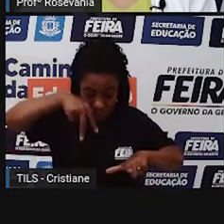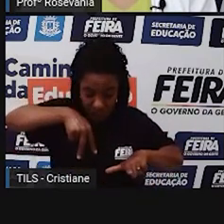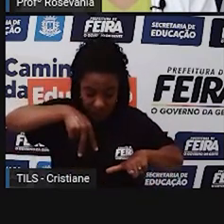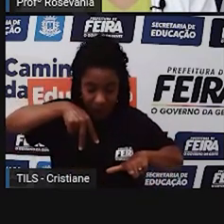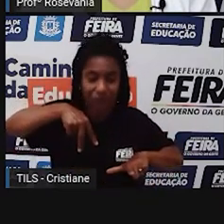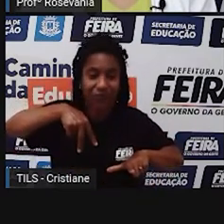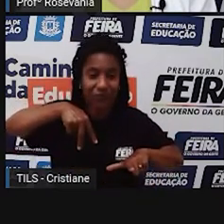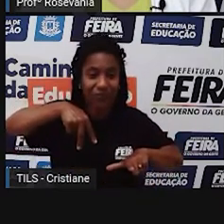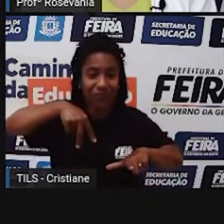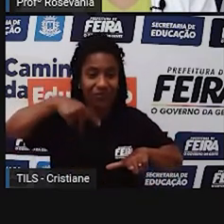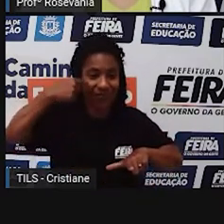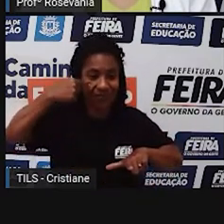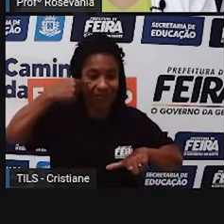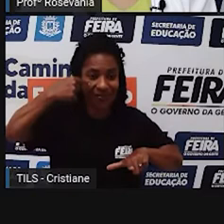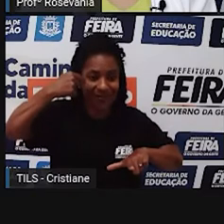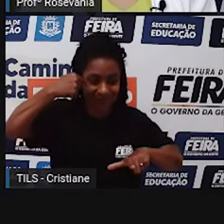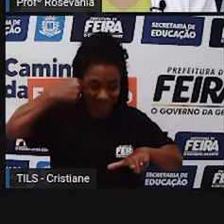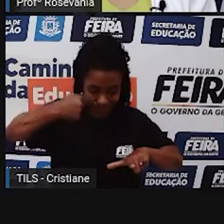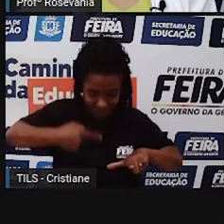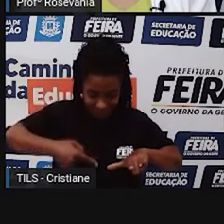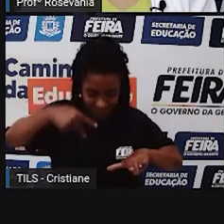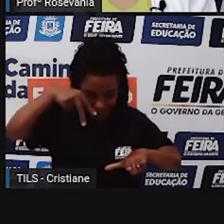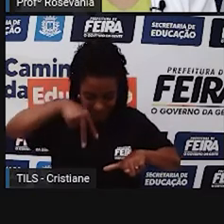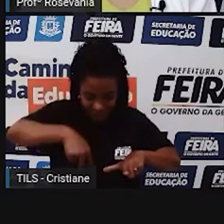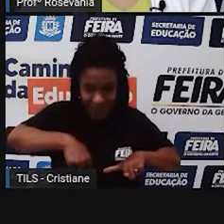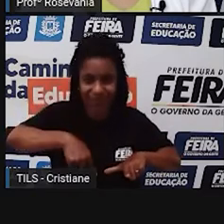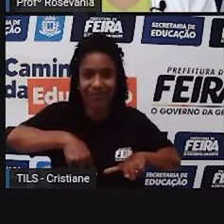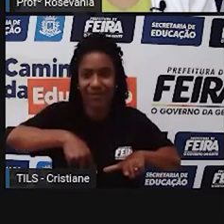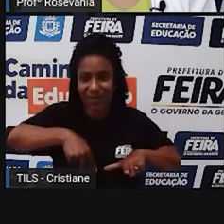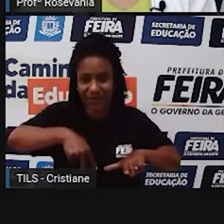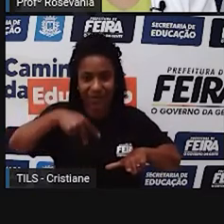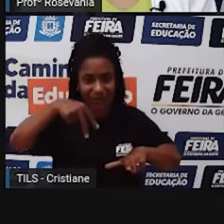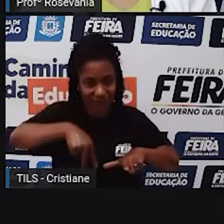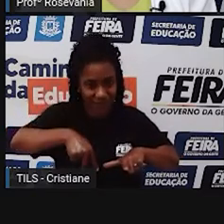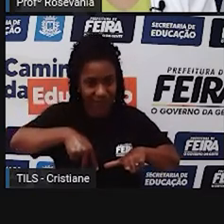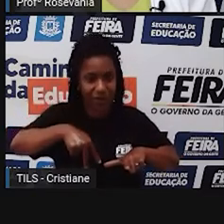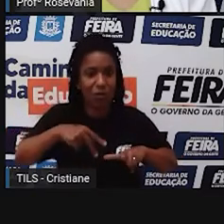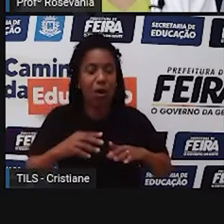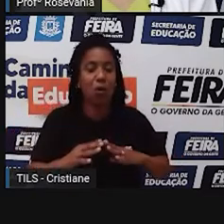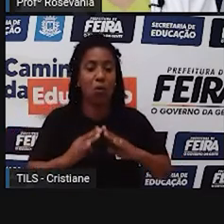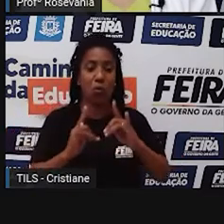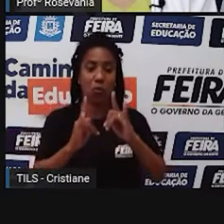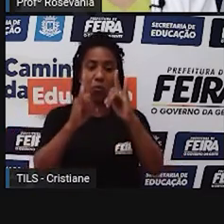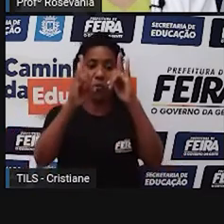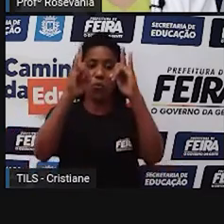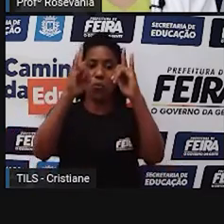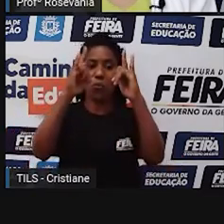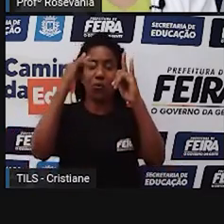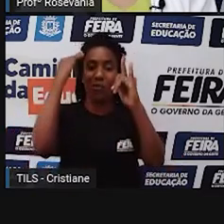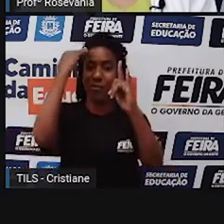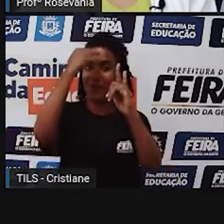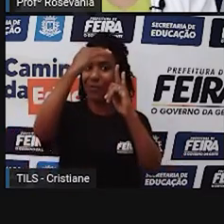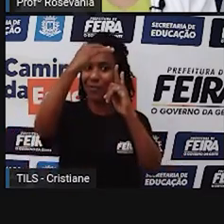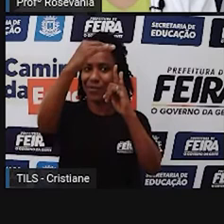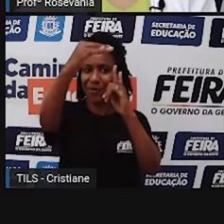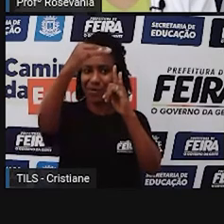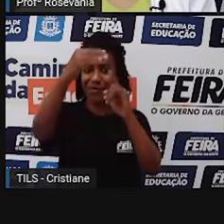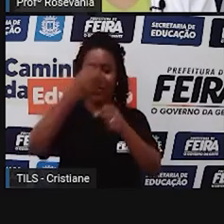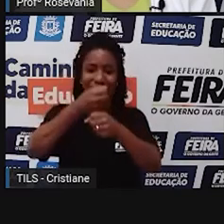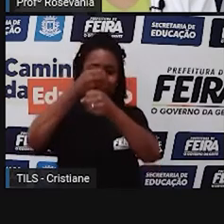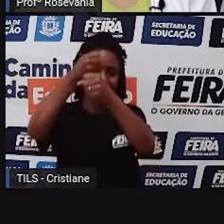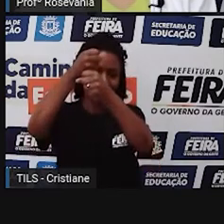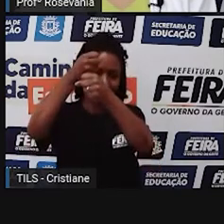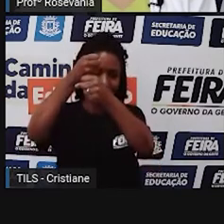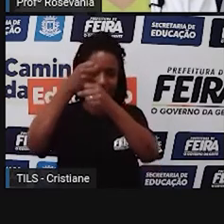você vê quase que praticamente o tamanho das coisas, a disposição deles lá, né? A diferença é que aqui você vê um pouquinho